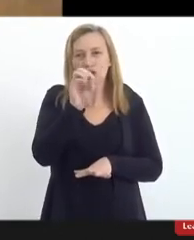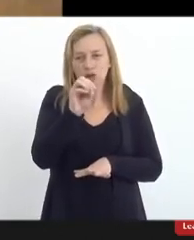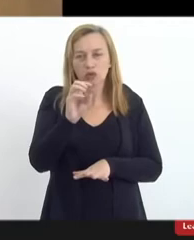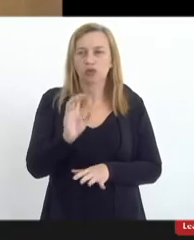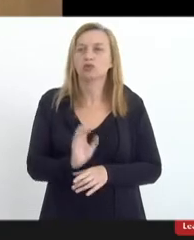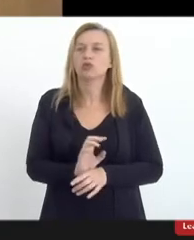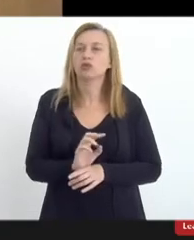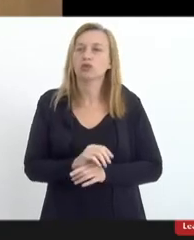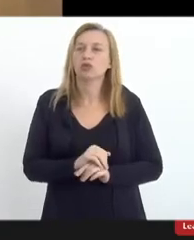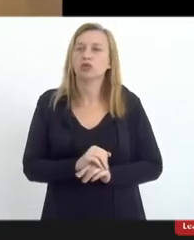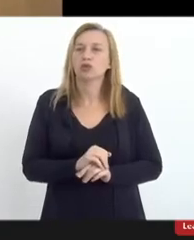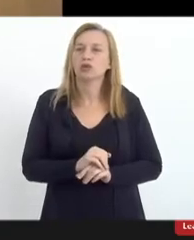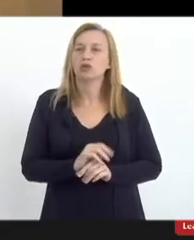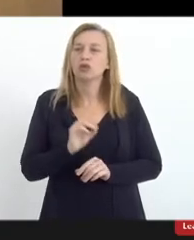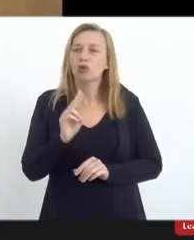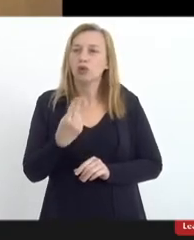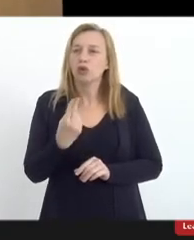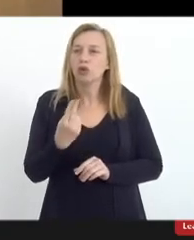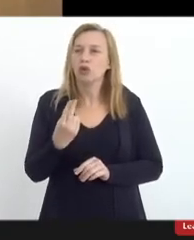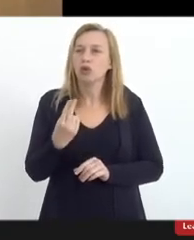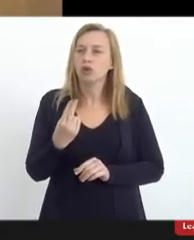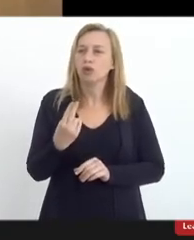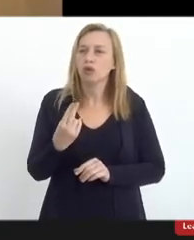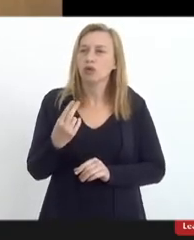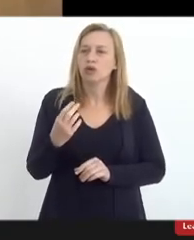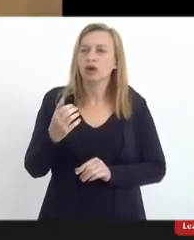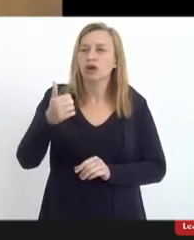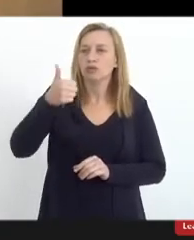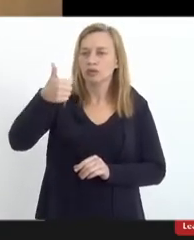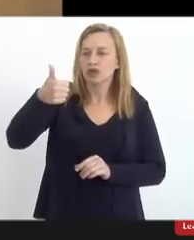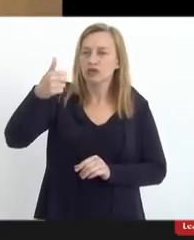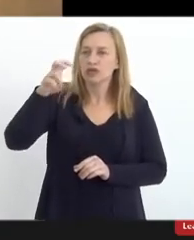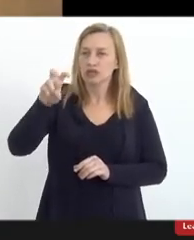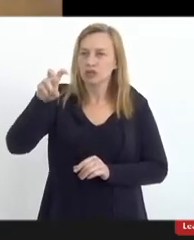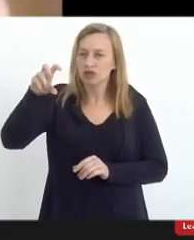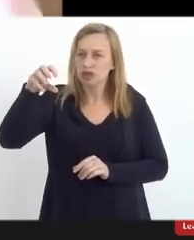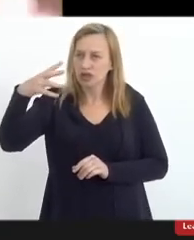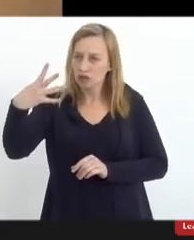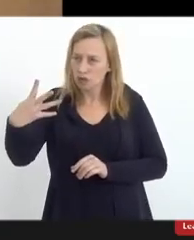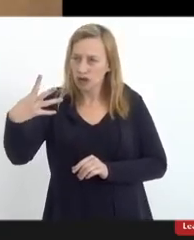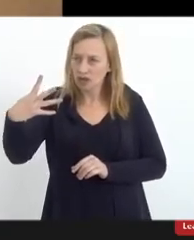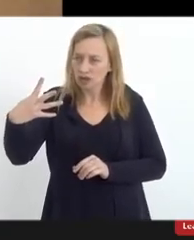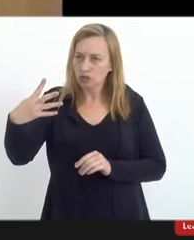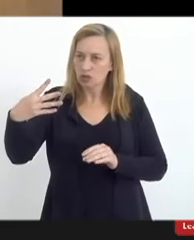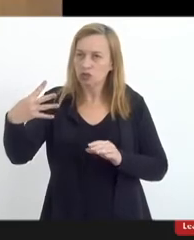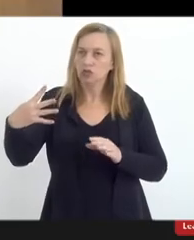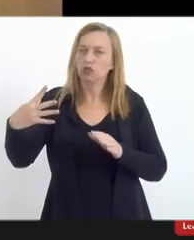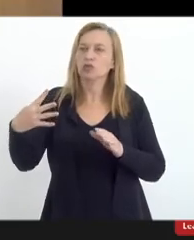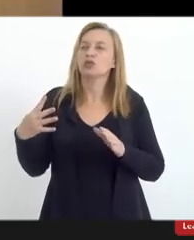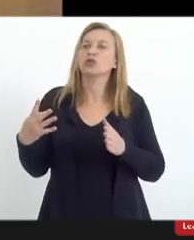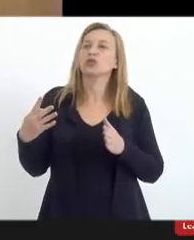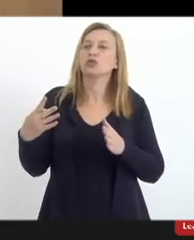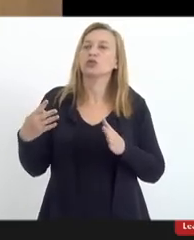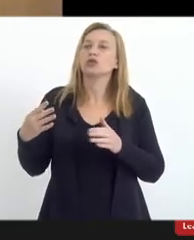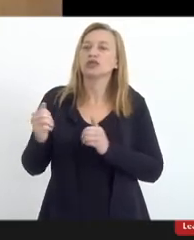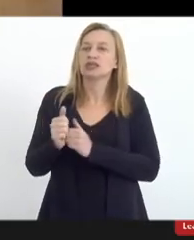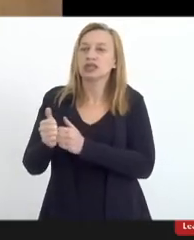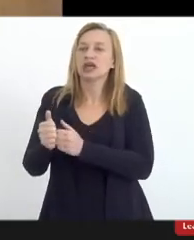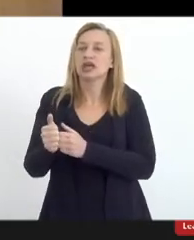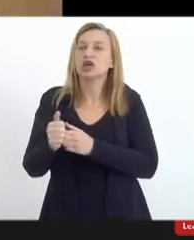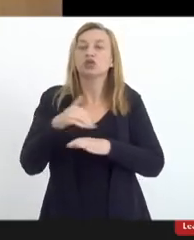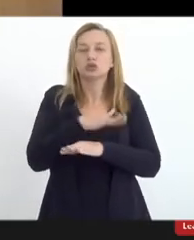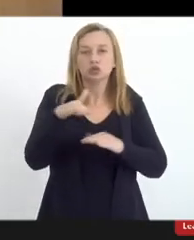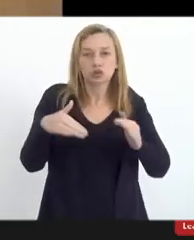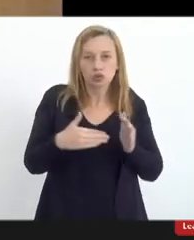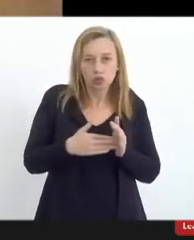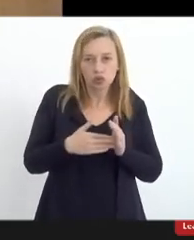do Oriente de 1054, todas essas igrejas cristãs estão